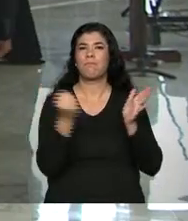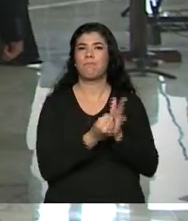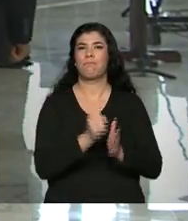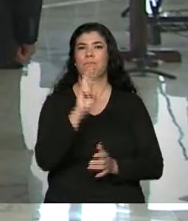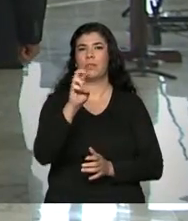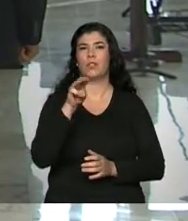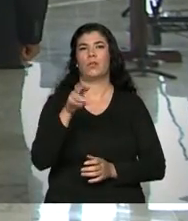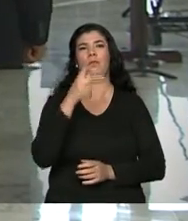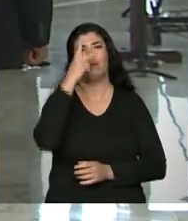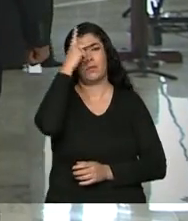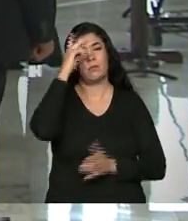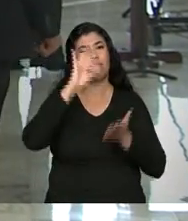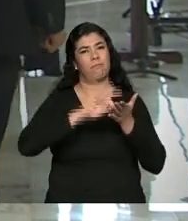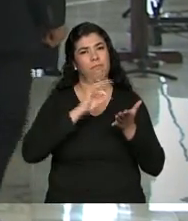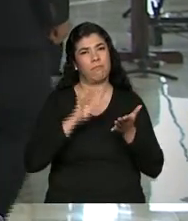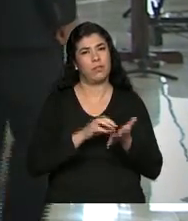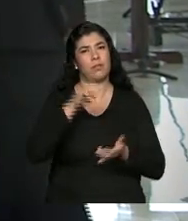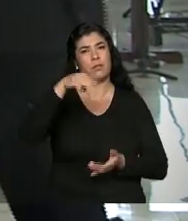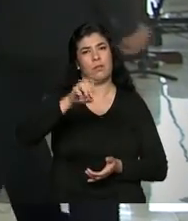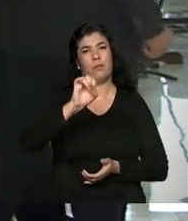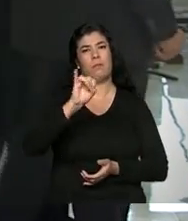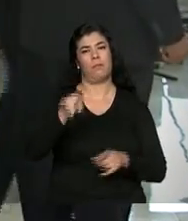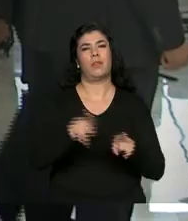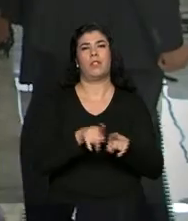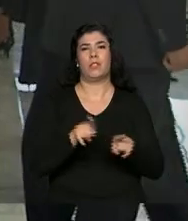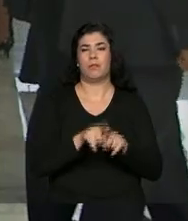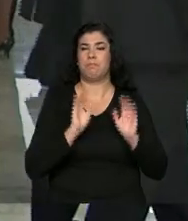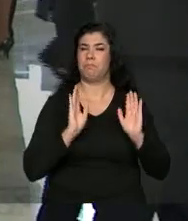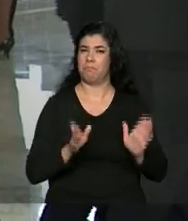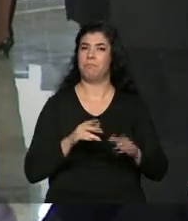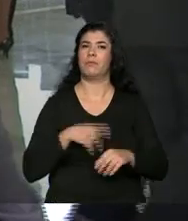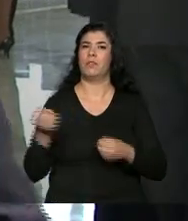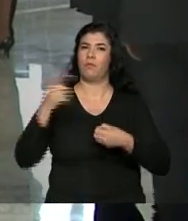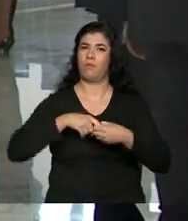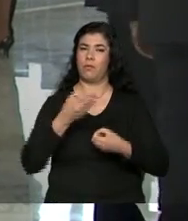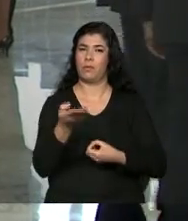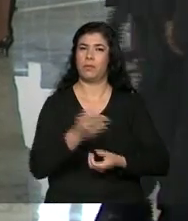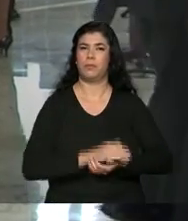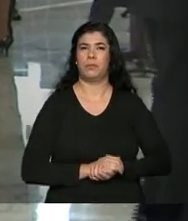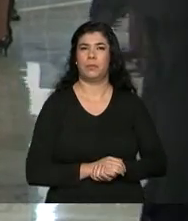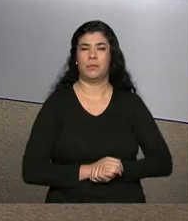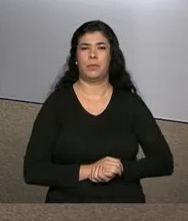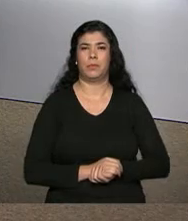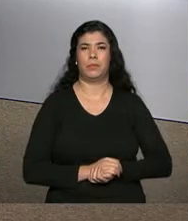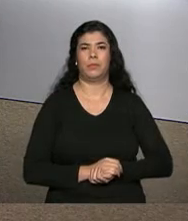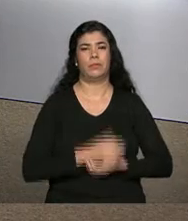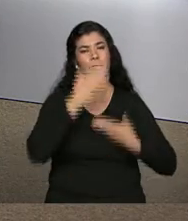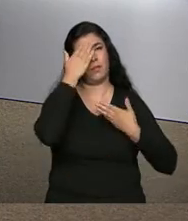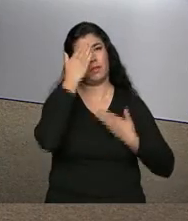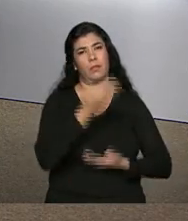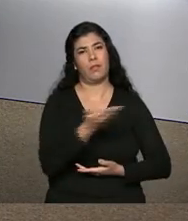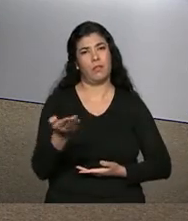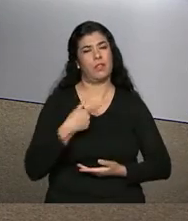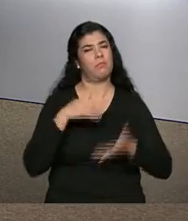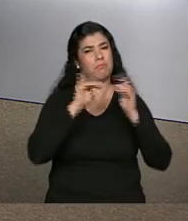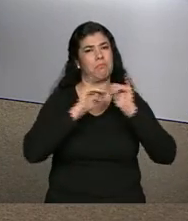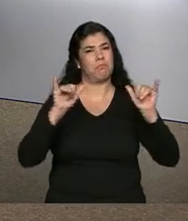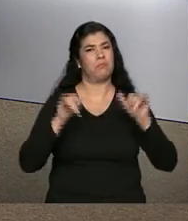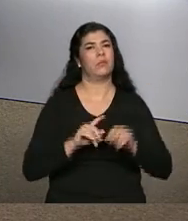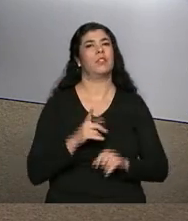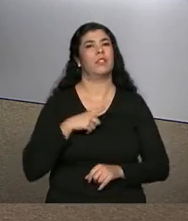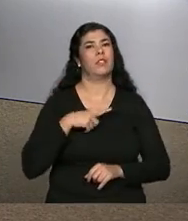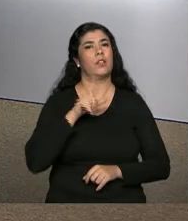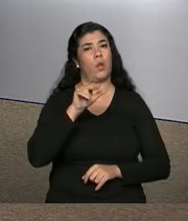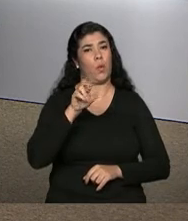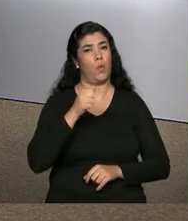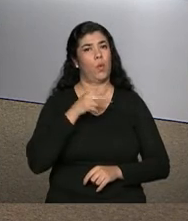histórico de 5 milhões de microempreendedores formalizados. Voltamos com você, Daniele. Obrigada, Luana, pelas informações. A